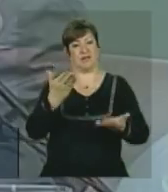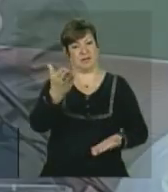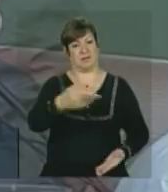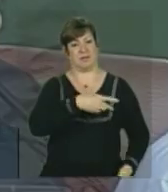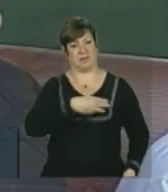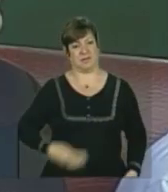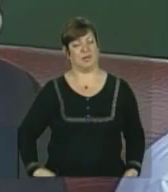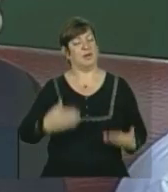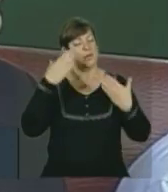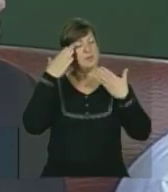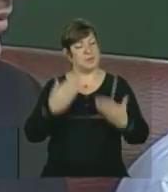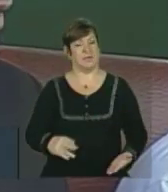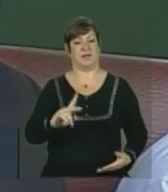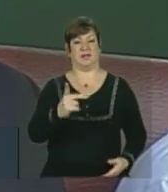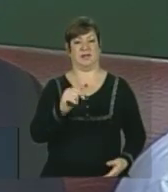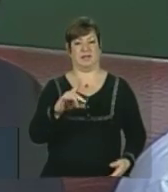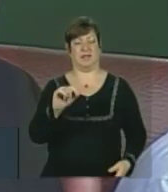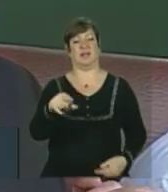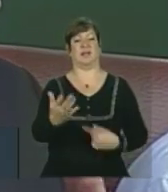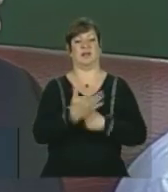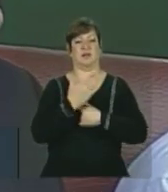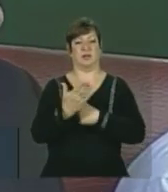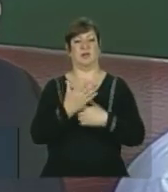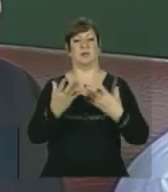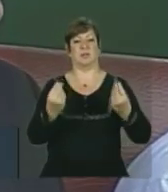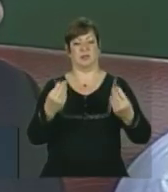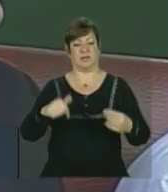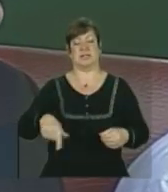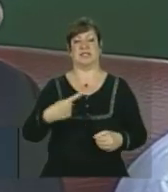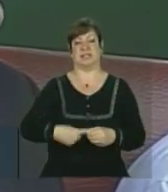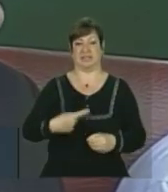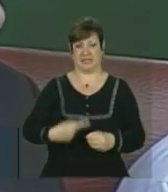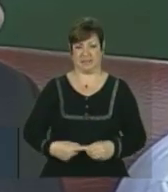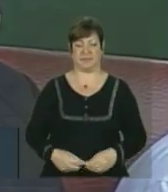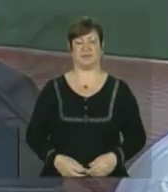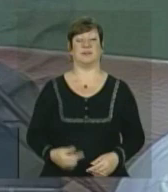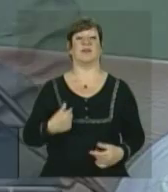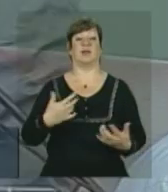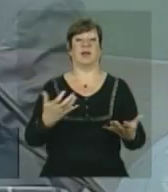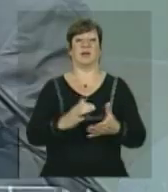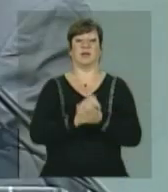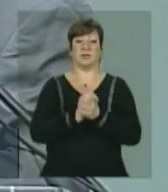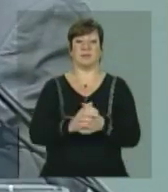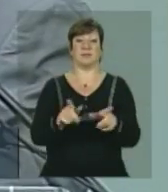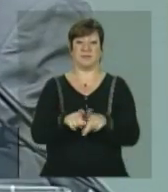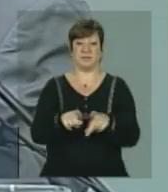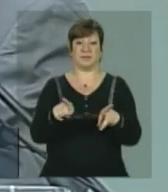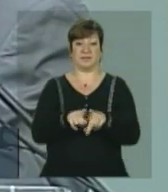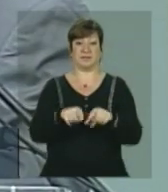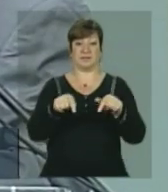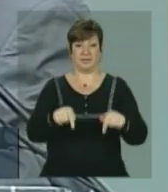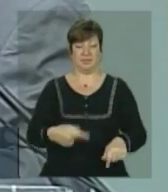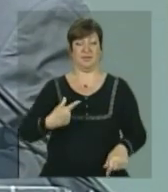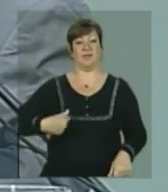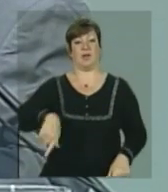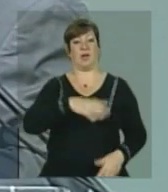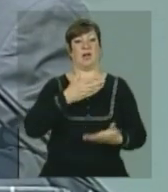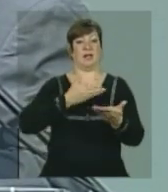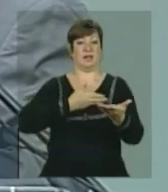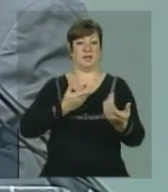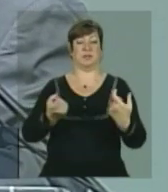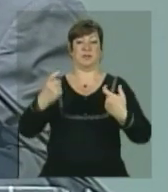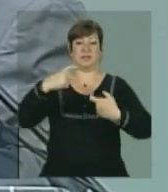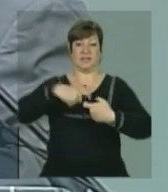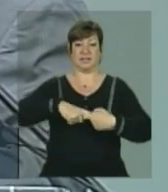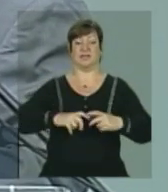ministro. Muito obrigado pelo carinho, pelo apoio que você tem pela nossa cidade. Quero cumprimentar aqui o nosso amigo e de parceiro